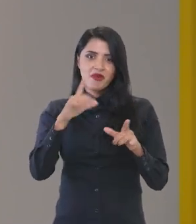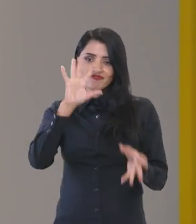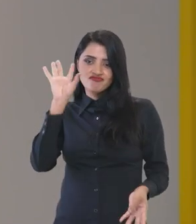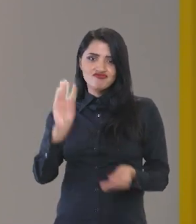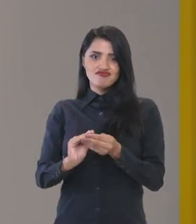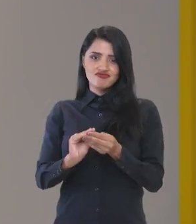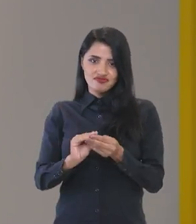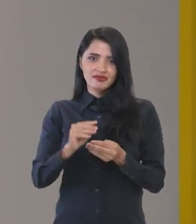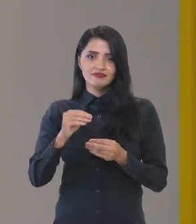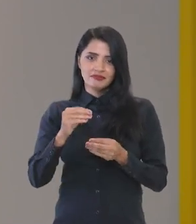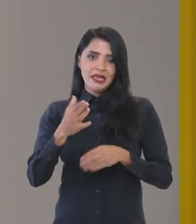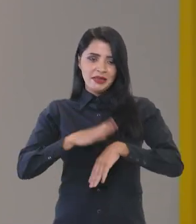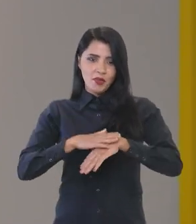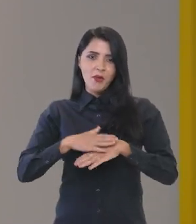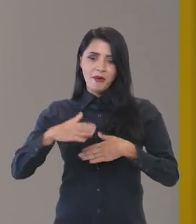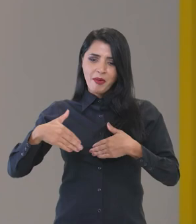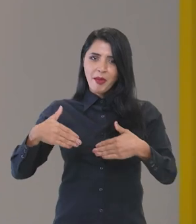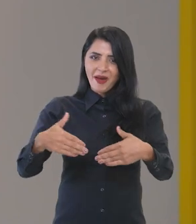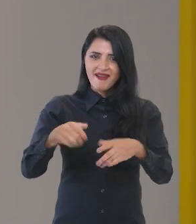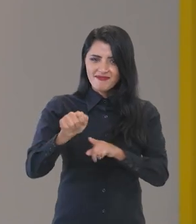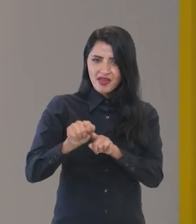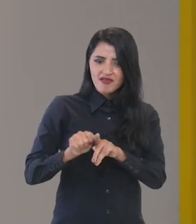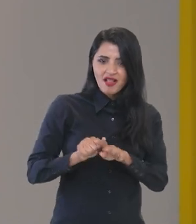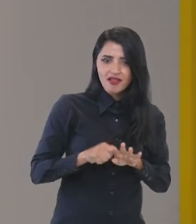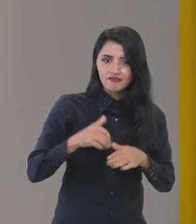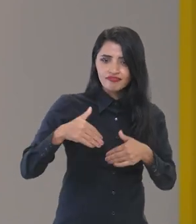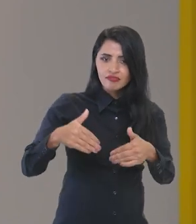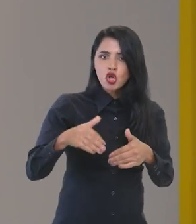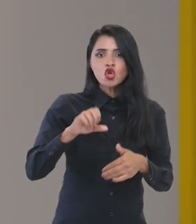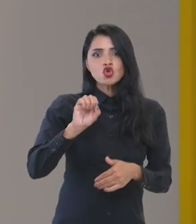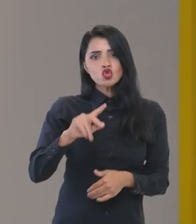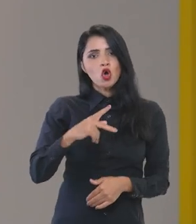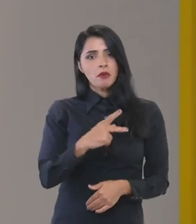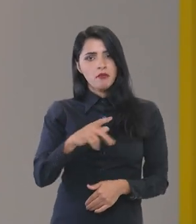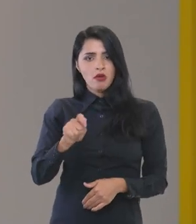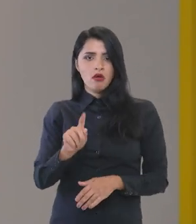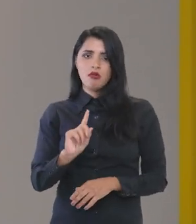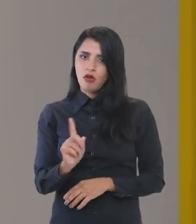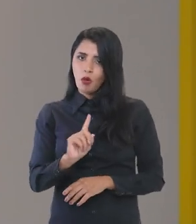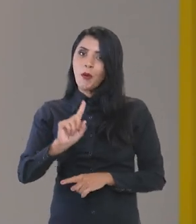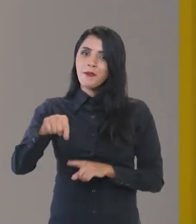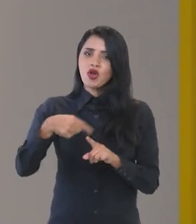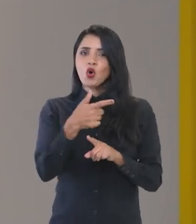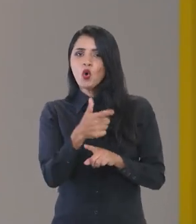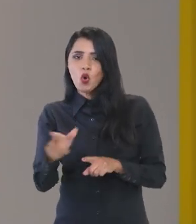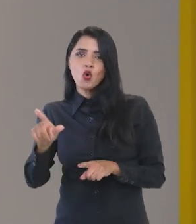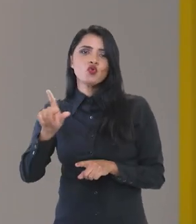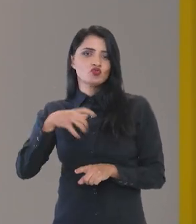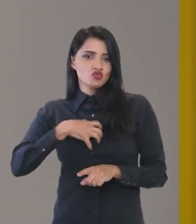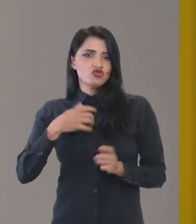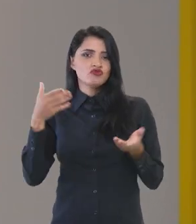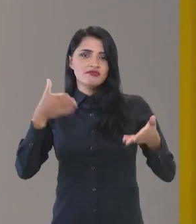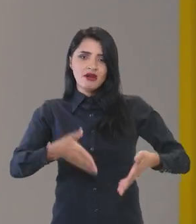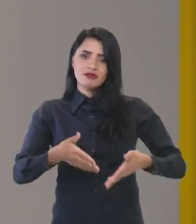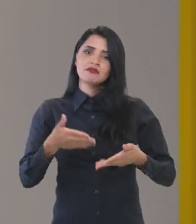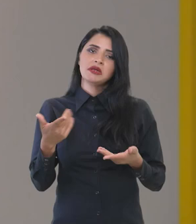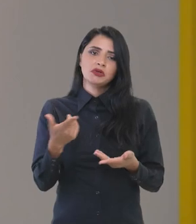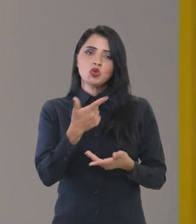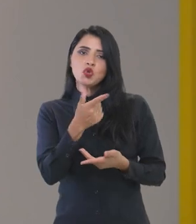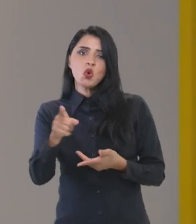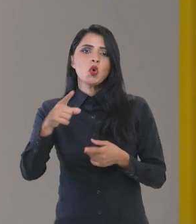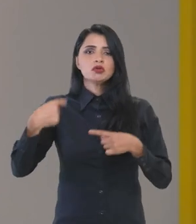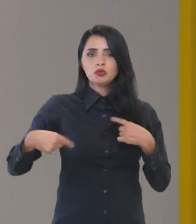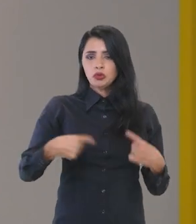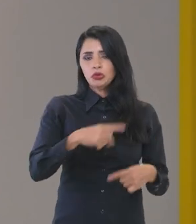sintetizará ao longo dos próximos meses não só o PPA Participativo, mas outras formas de participação